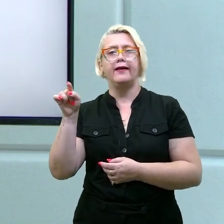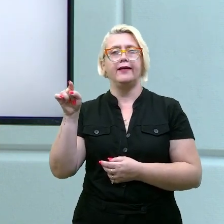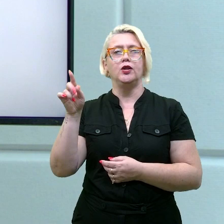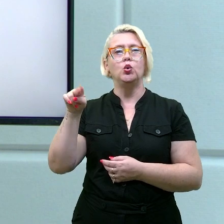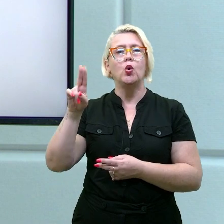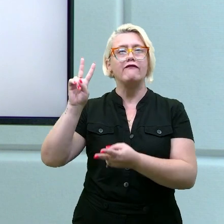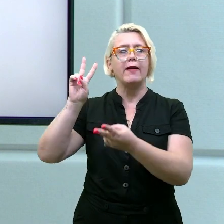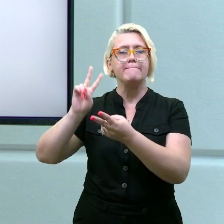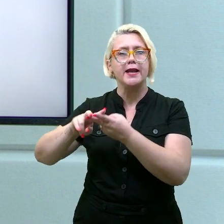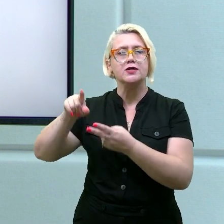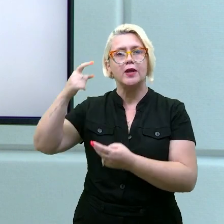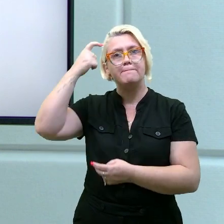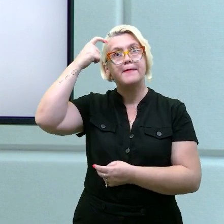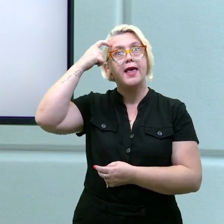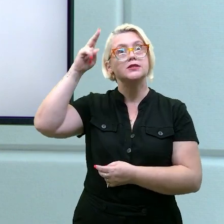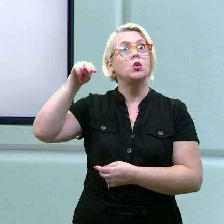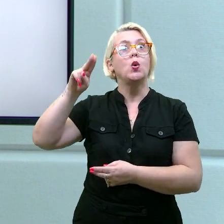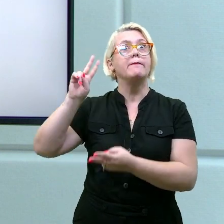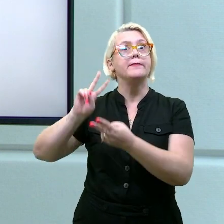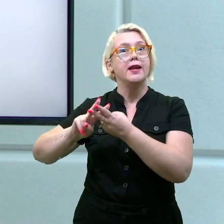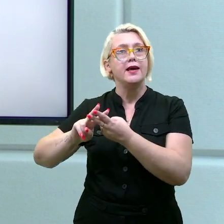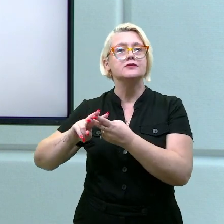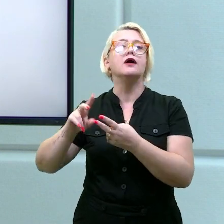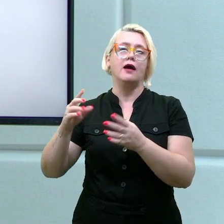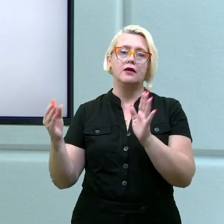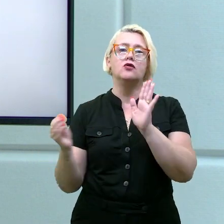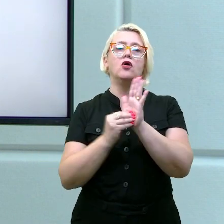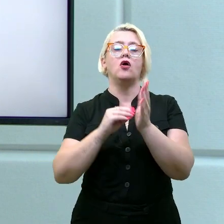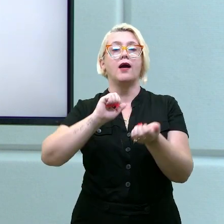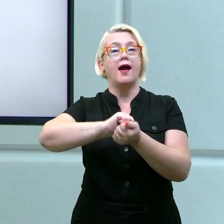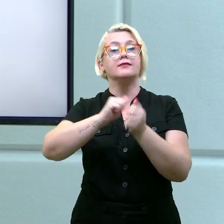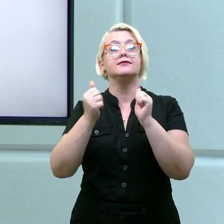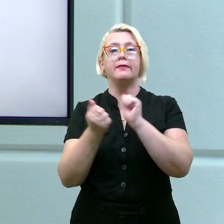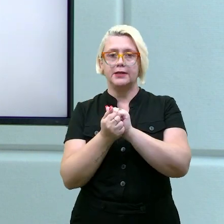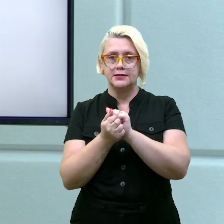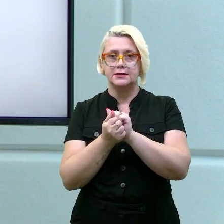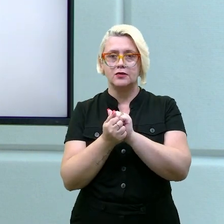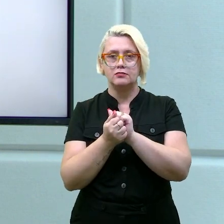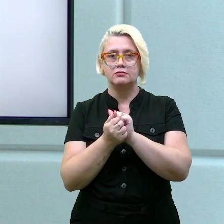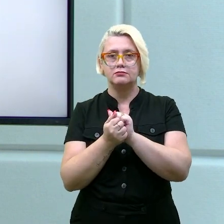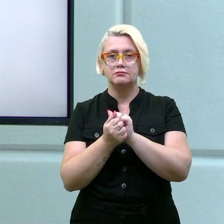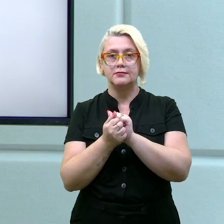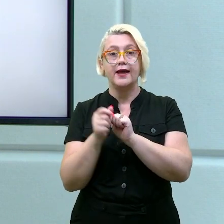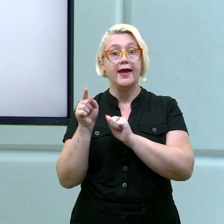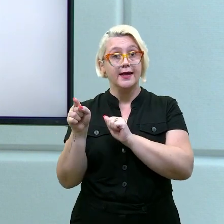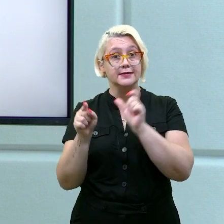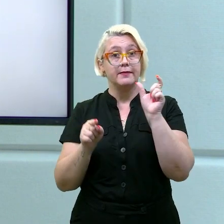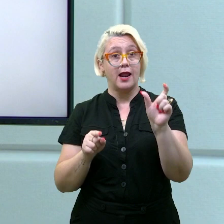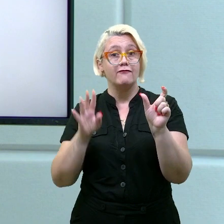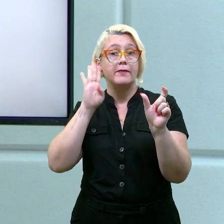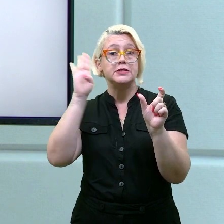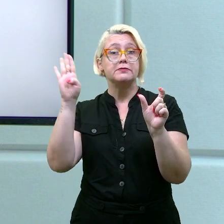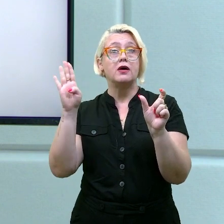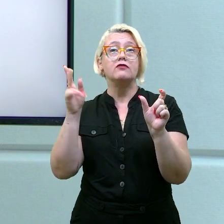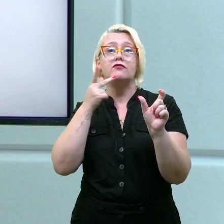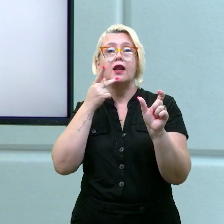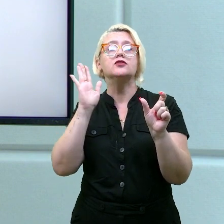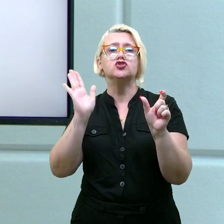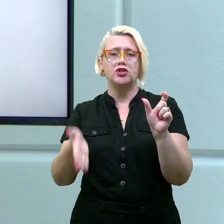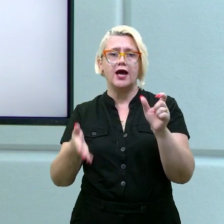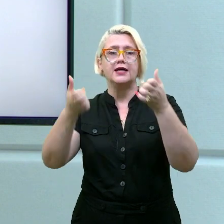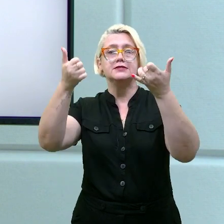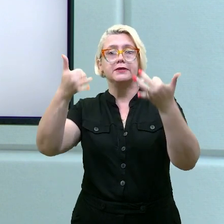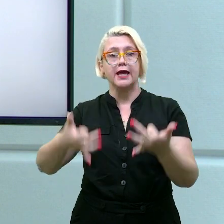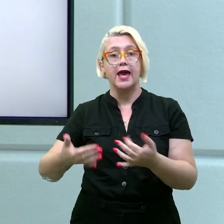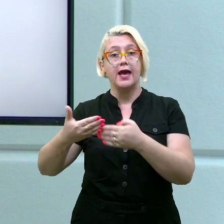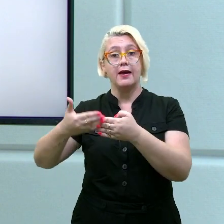Você adapta. Nesse caso aqui, nesse contexto, esse operador fala o quê? Olha, nesse contexto que eu já expliquei